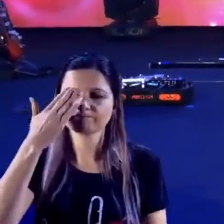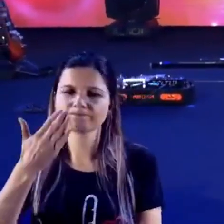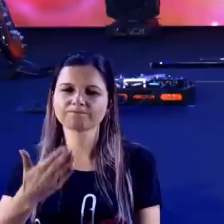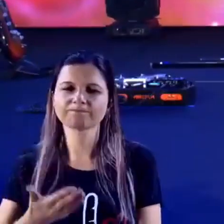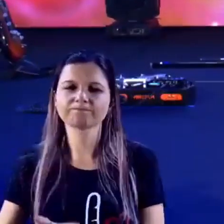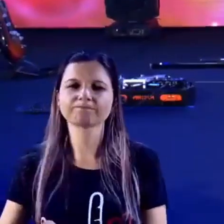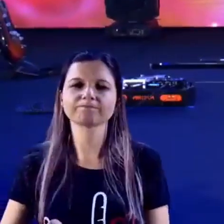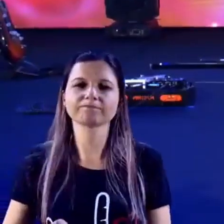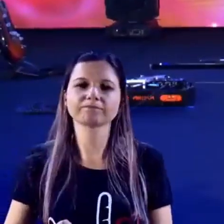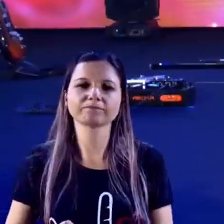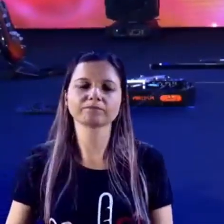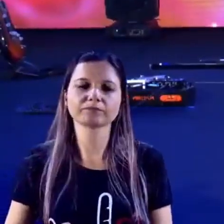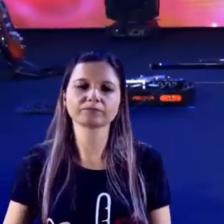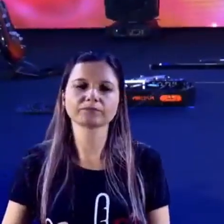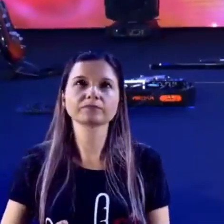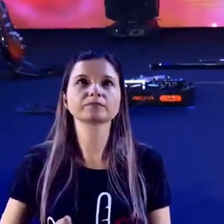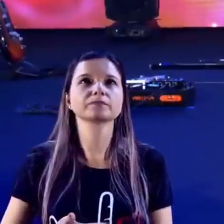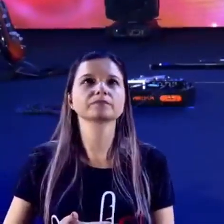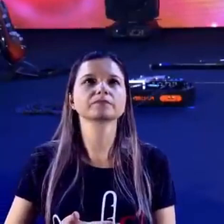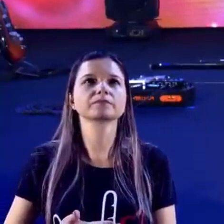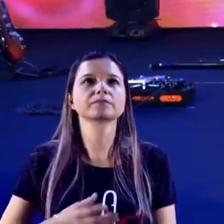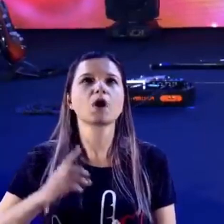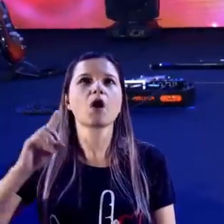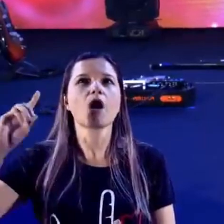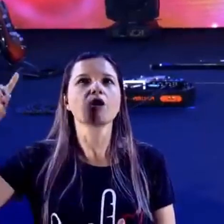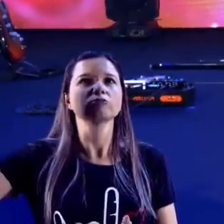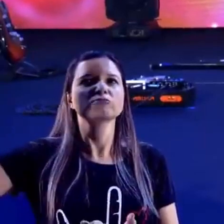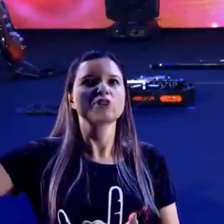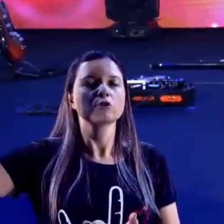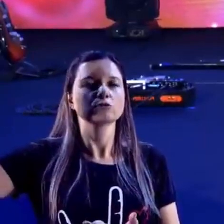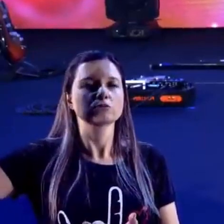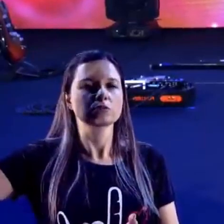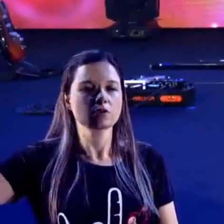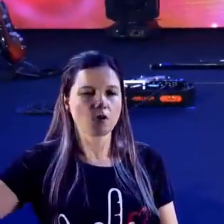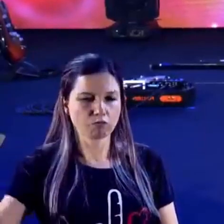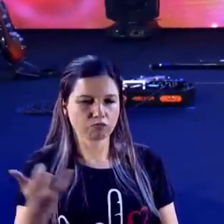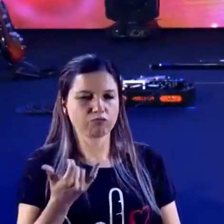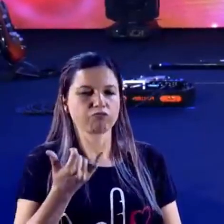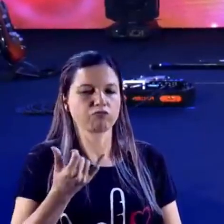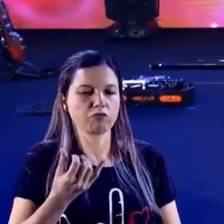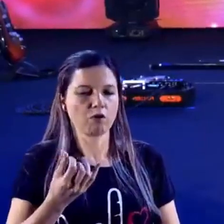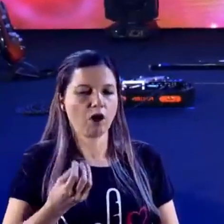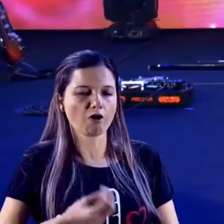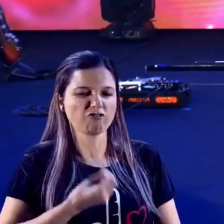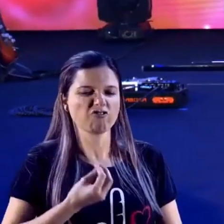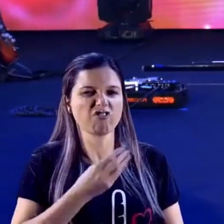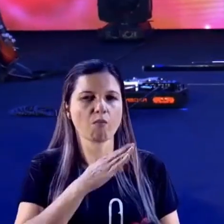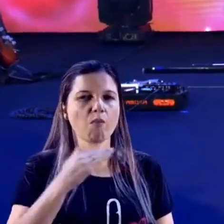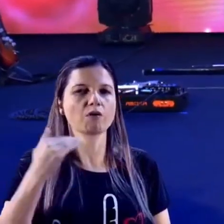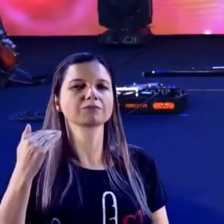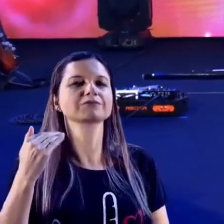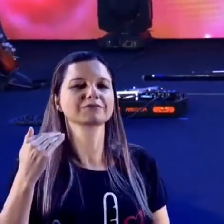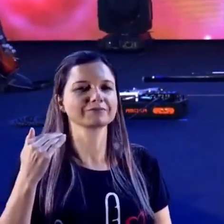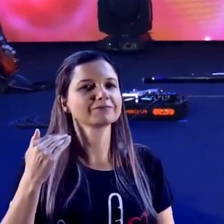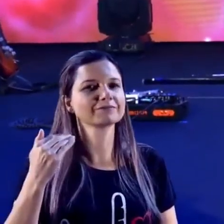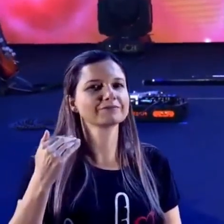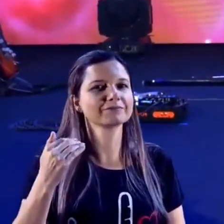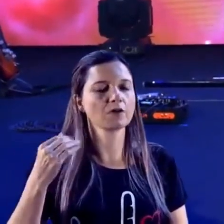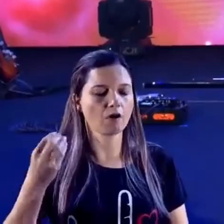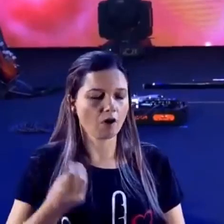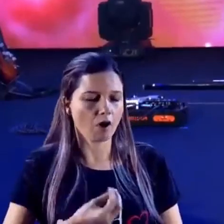o Deus que dá vida aos mortos. Esse é o nosso Deus que dá vida aos mortos.